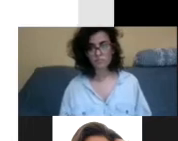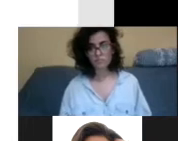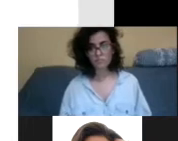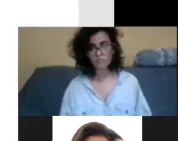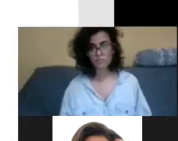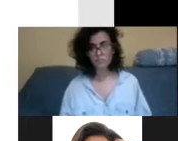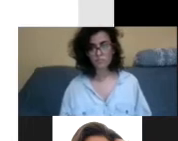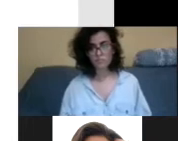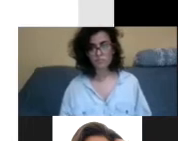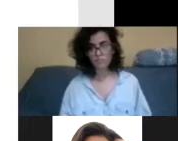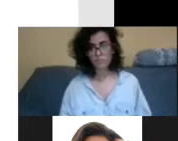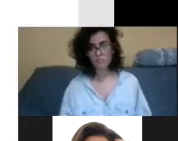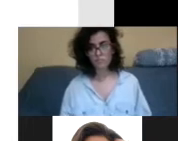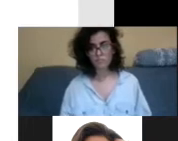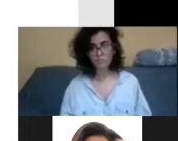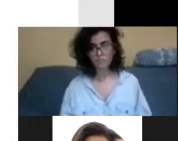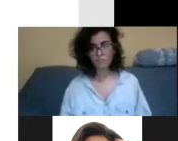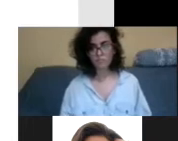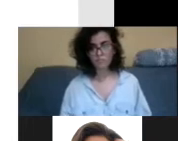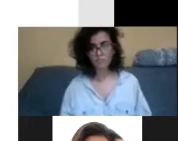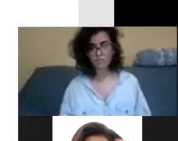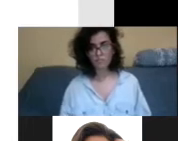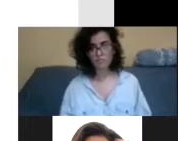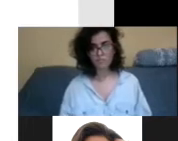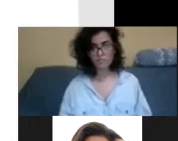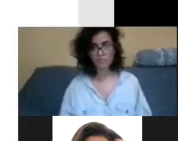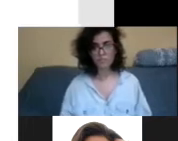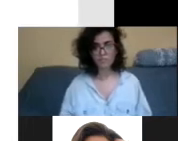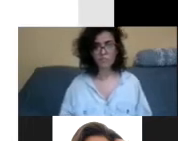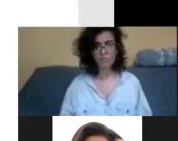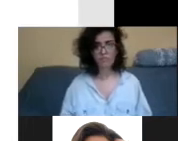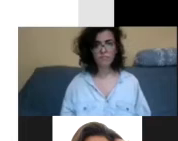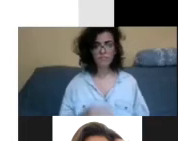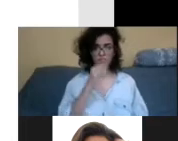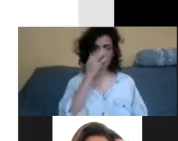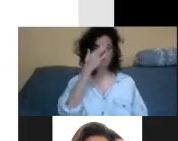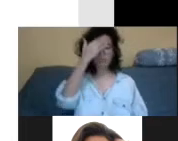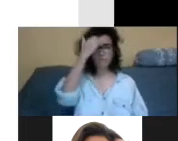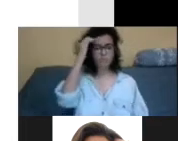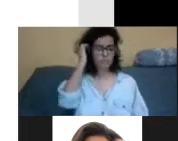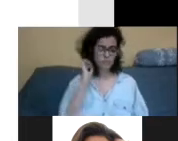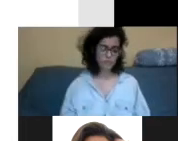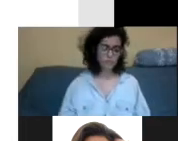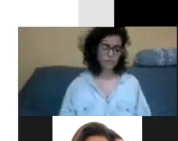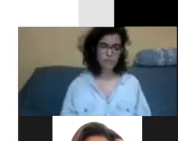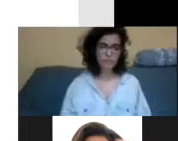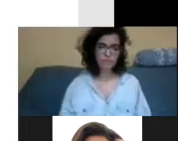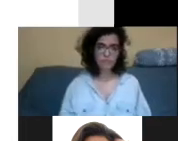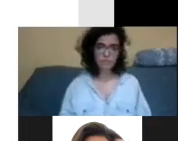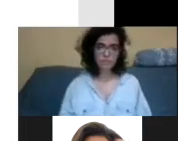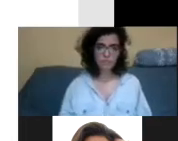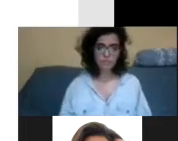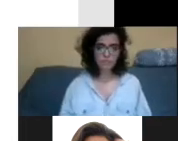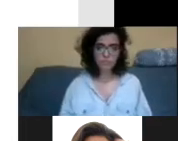não, está muito grande, o que é isso, né? Então, o que é importante? Você garantir que o